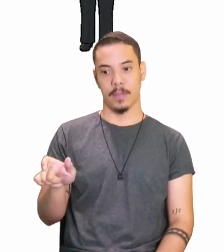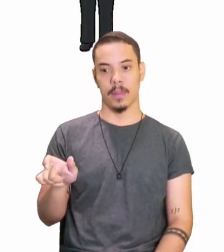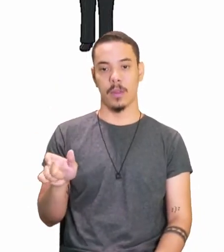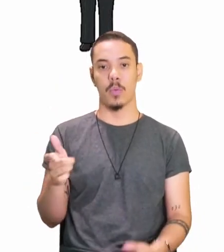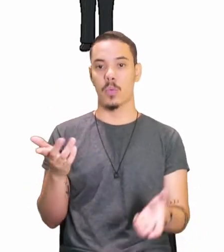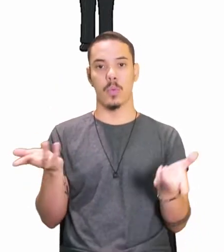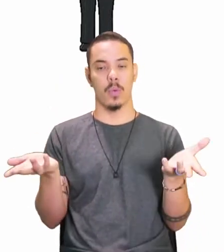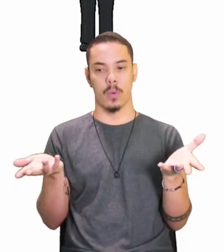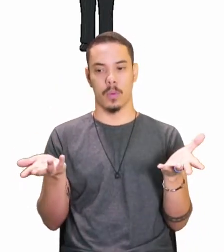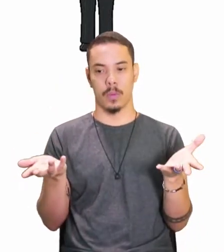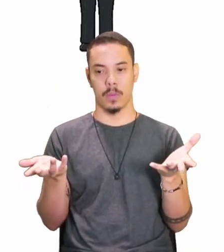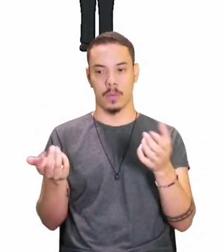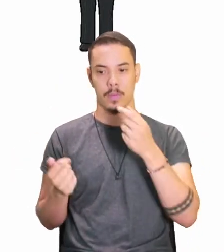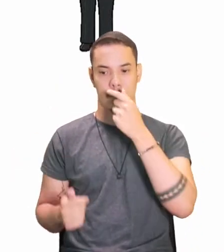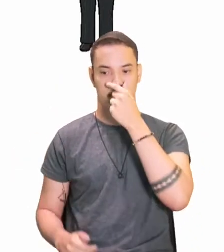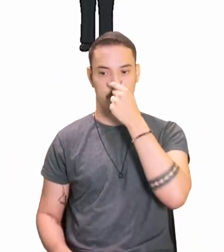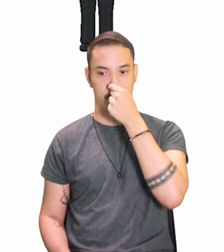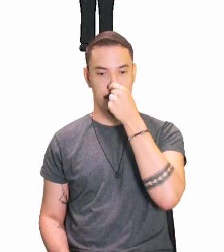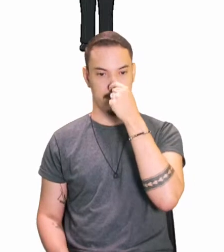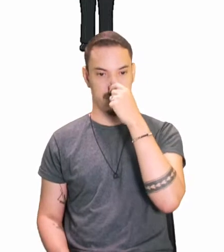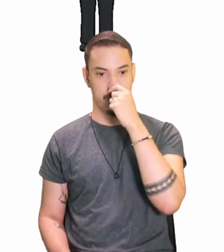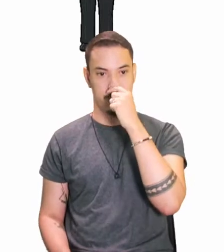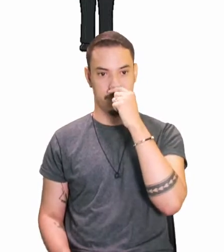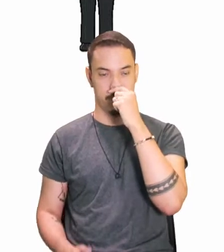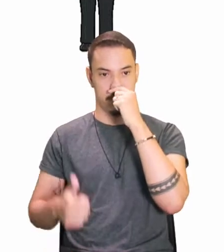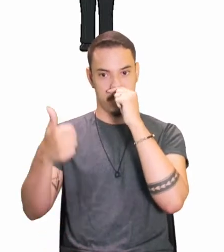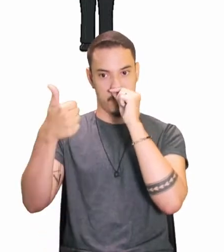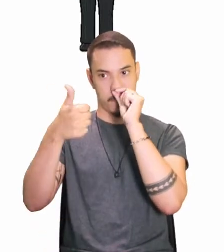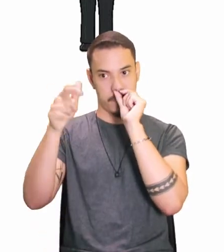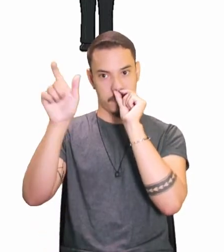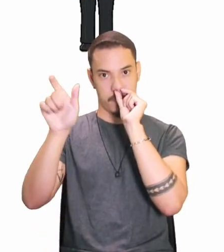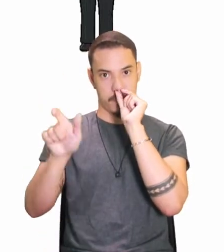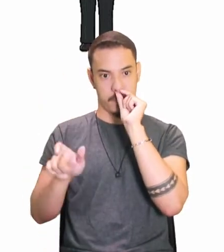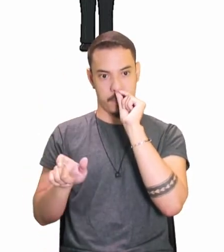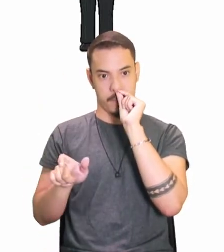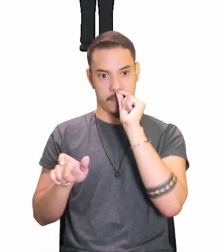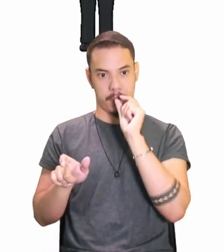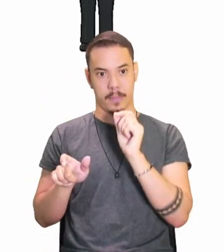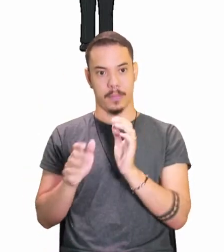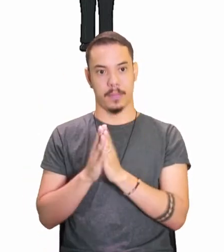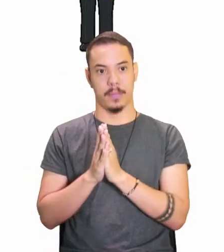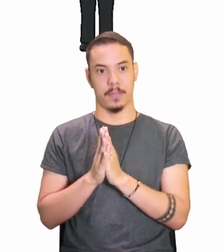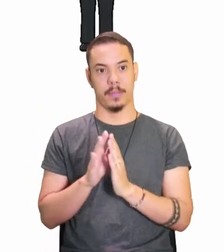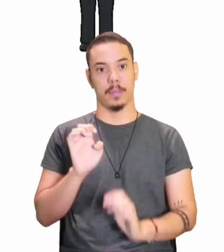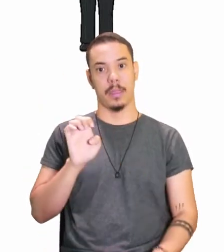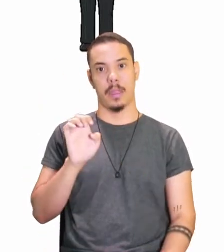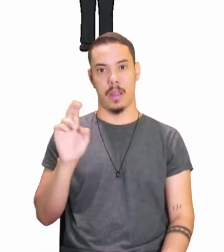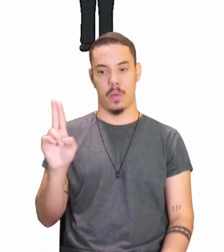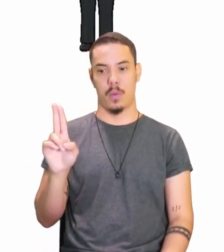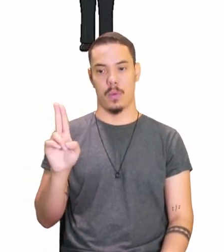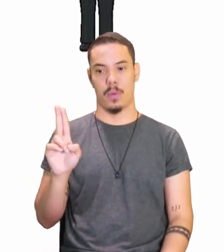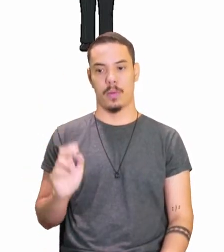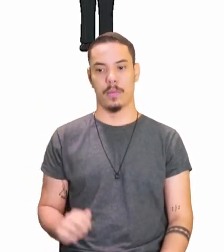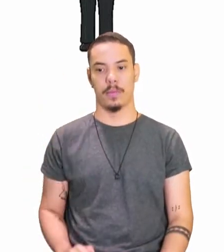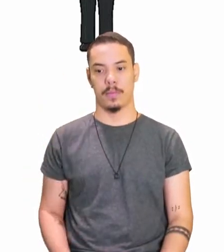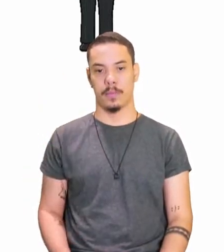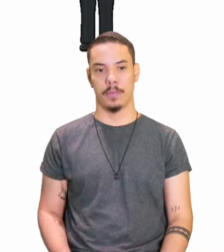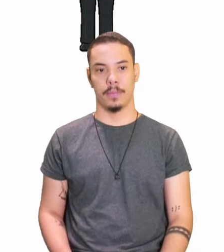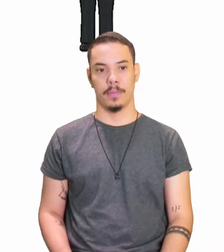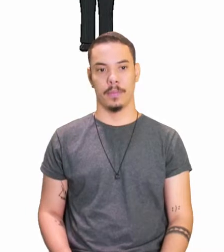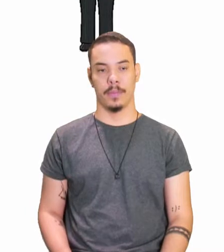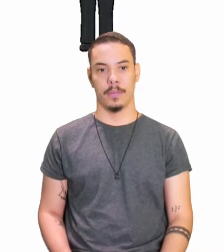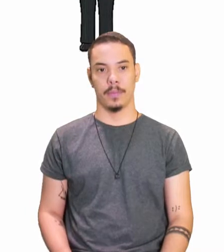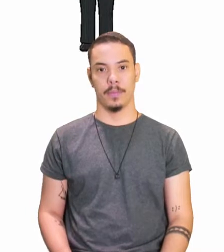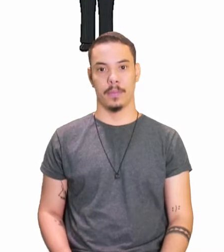primeira pessoa, amada? A primeira pessoa é eu. Pronome eu. A primeira